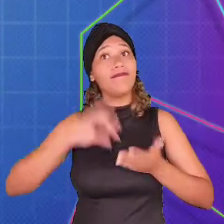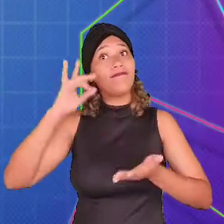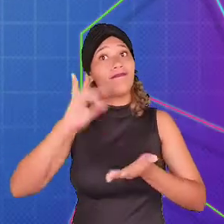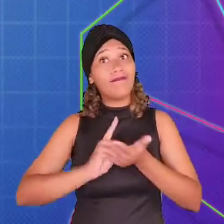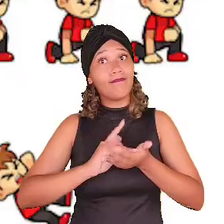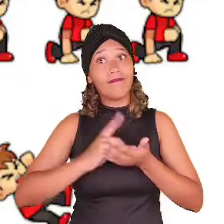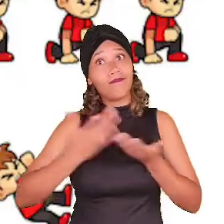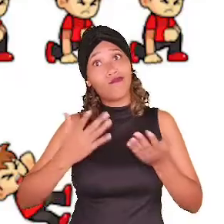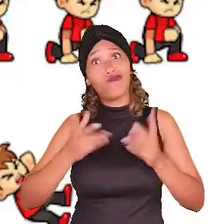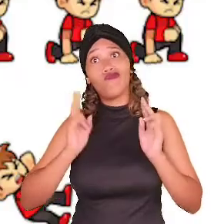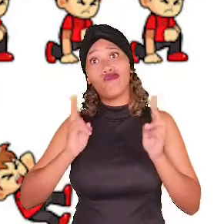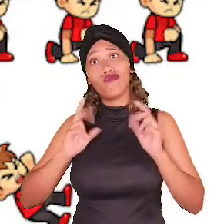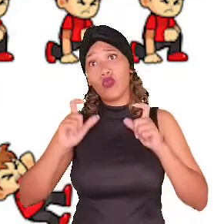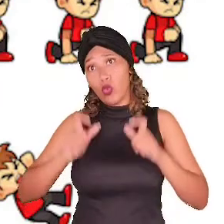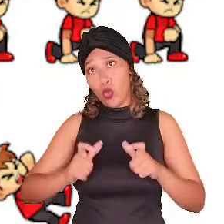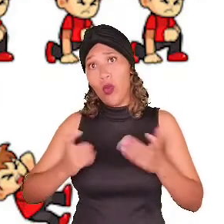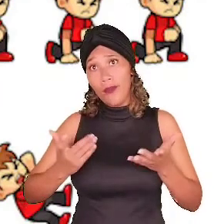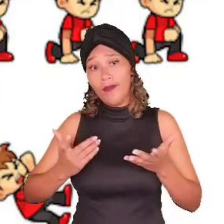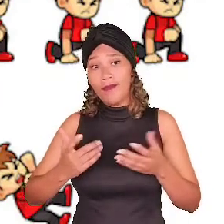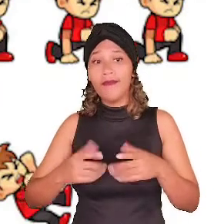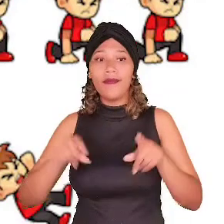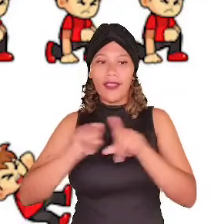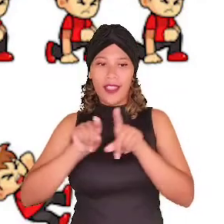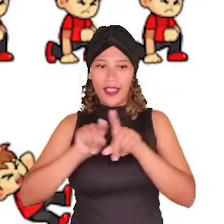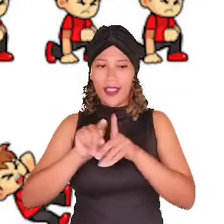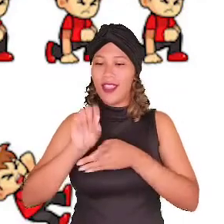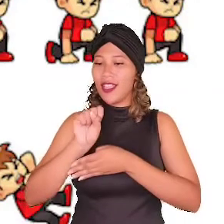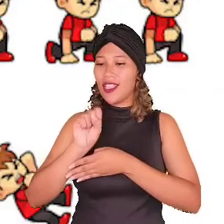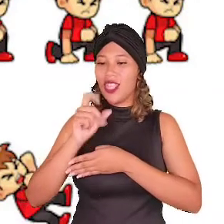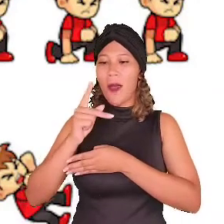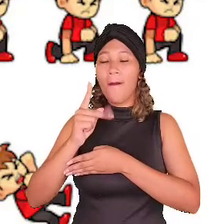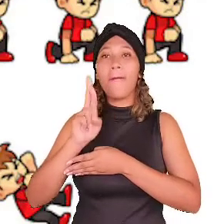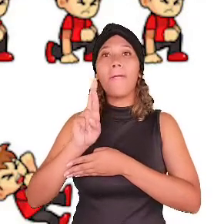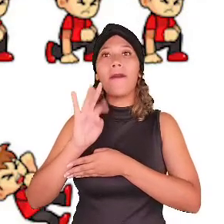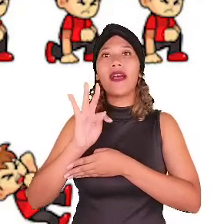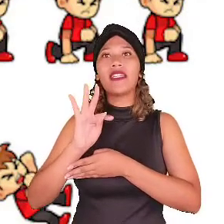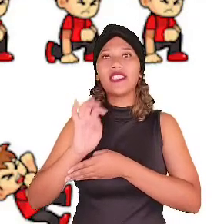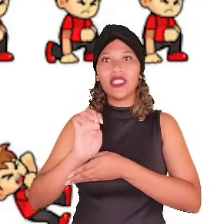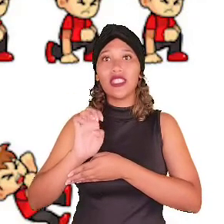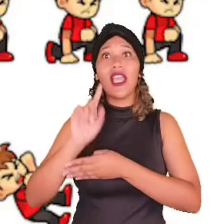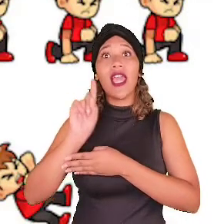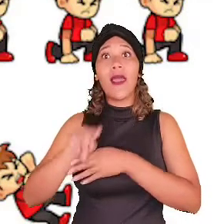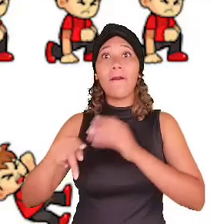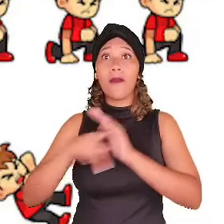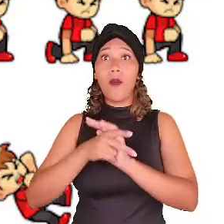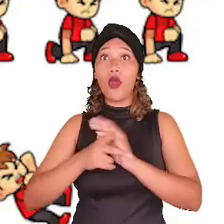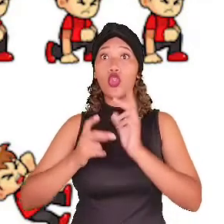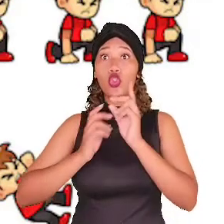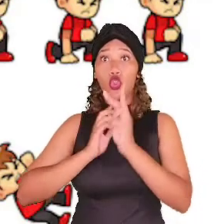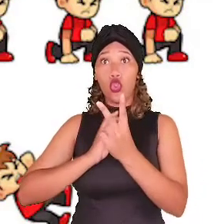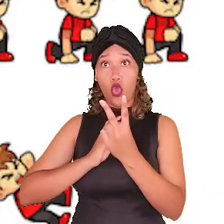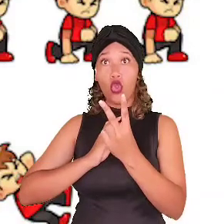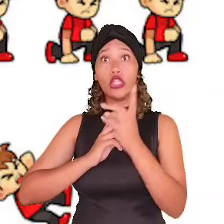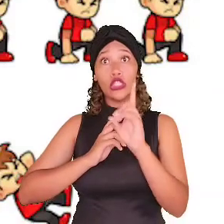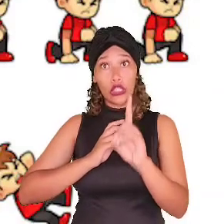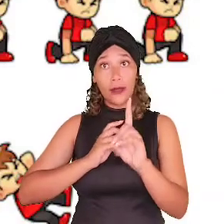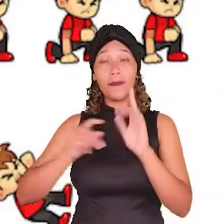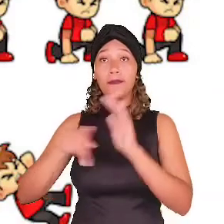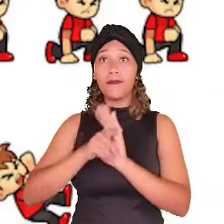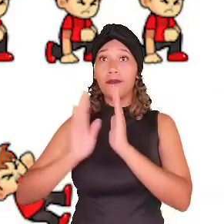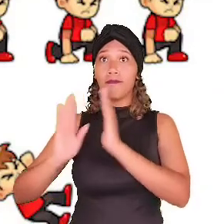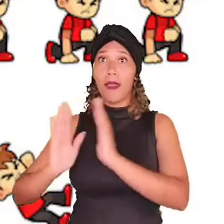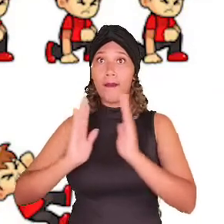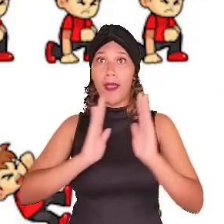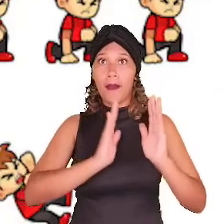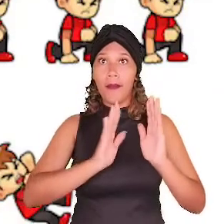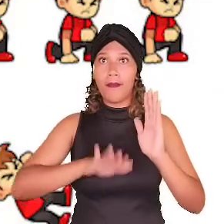está no mesmo plano. Sprites Os sprites são imagens bidimensionais e em sequência que representam diferentes estados.